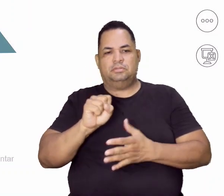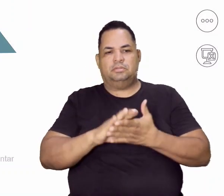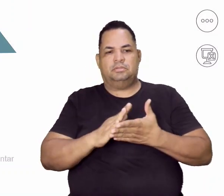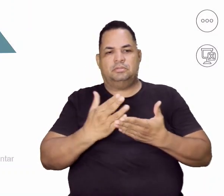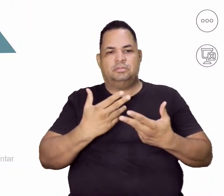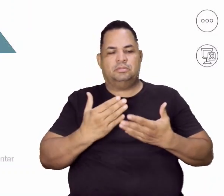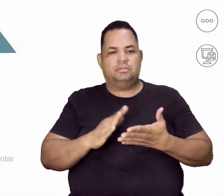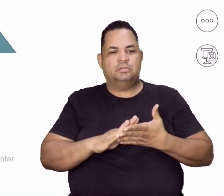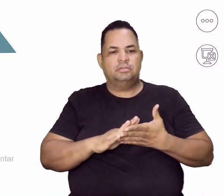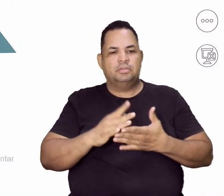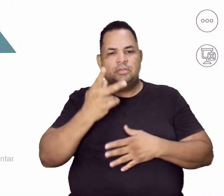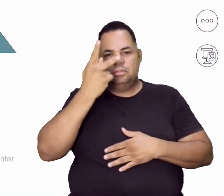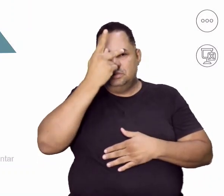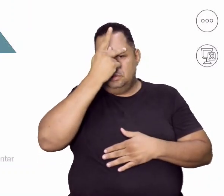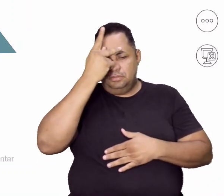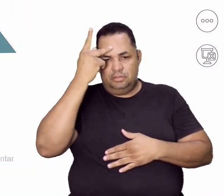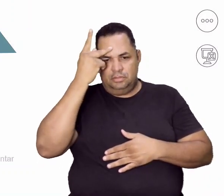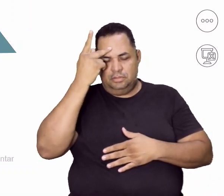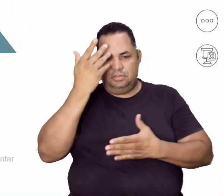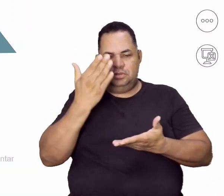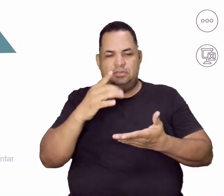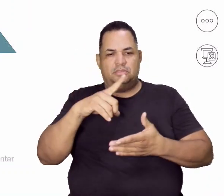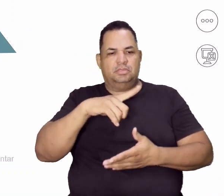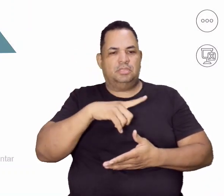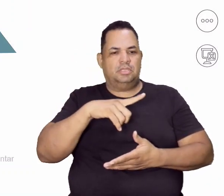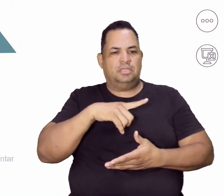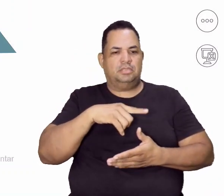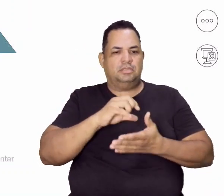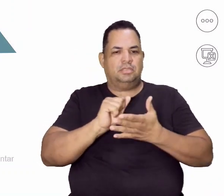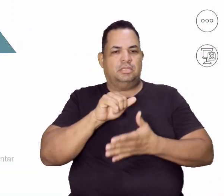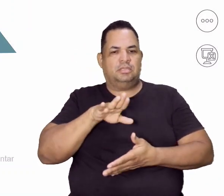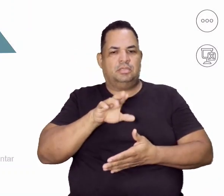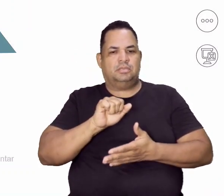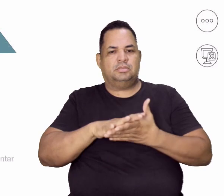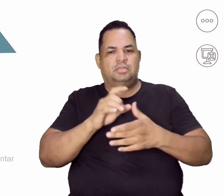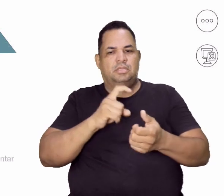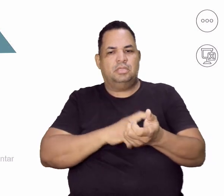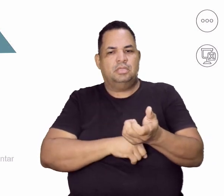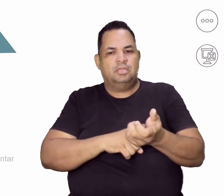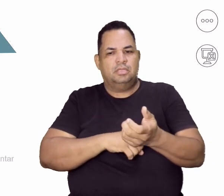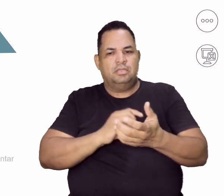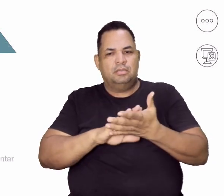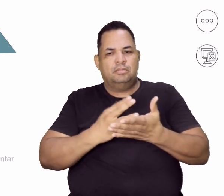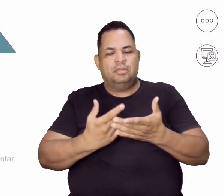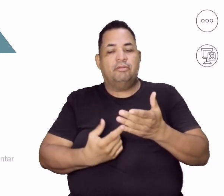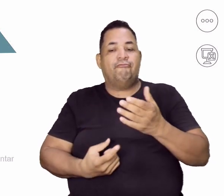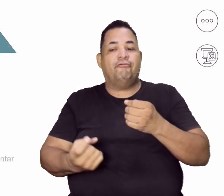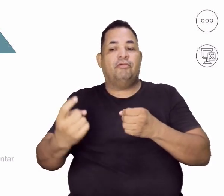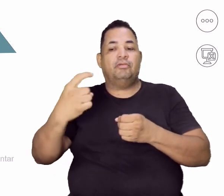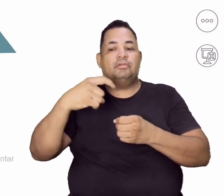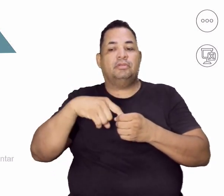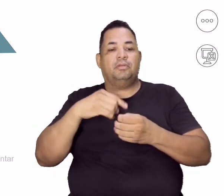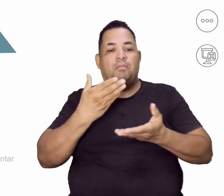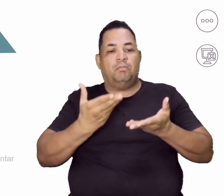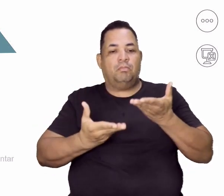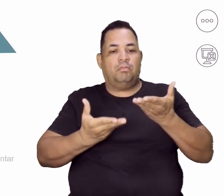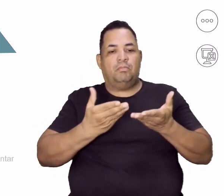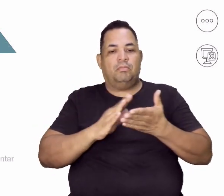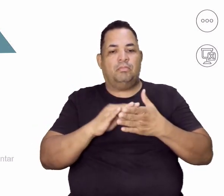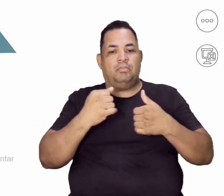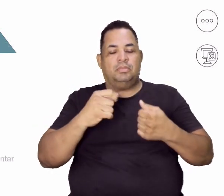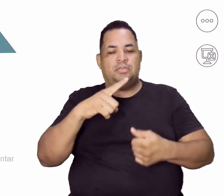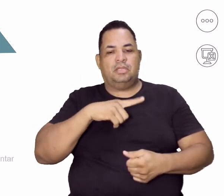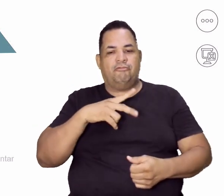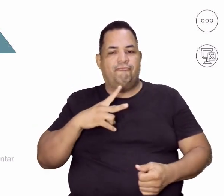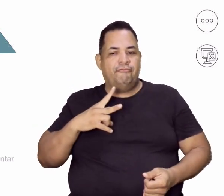Pacientes com anorexia nervosa, para recuperação do peso corporal, precisam ganhar peso, precisam ganhar força,